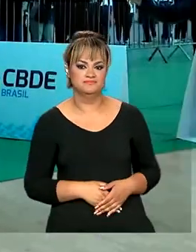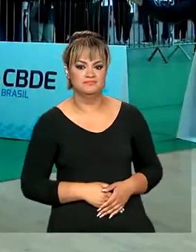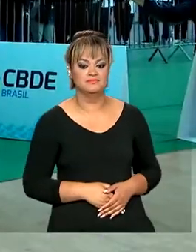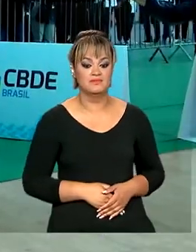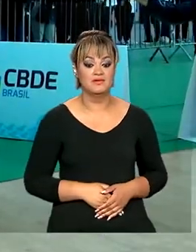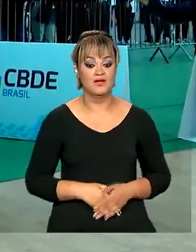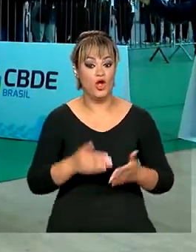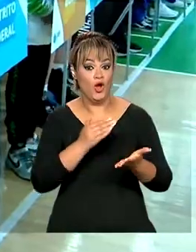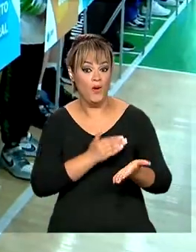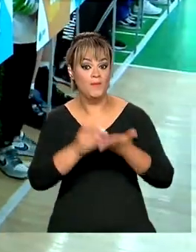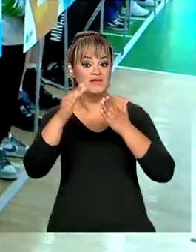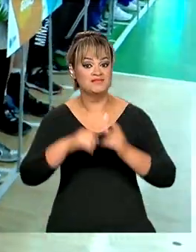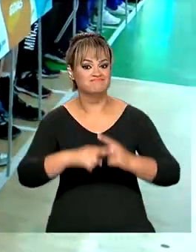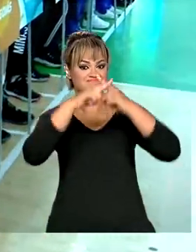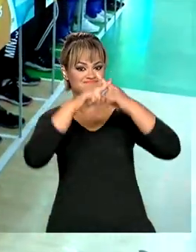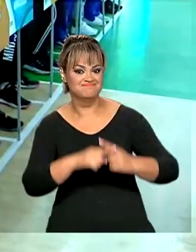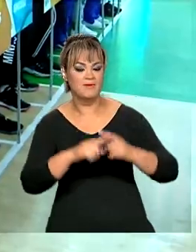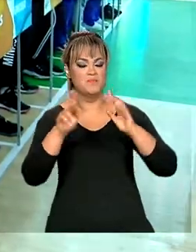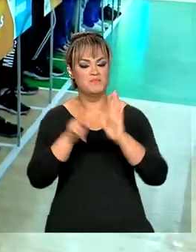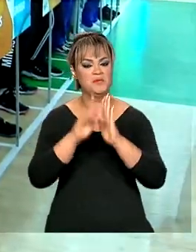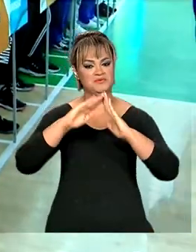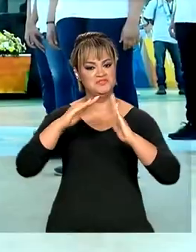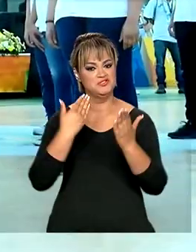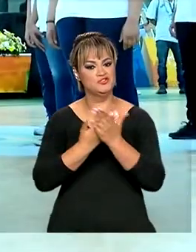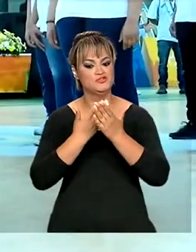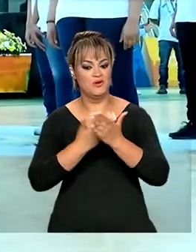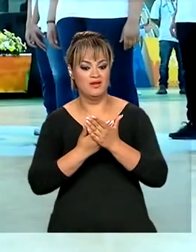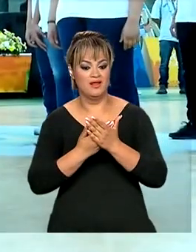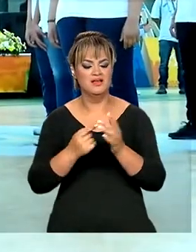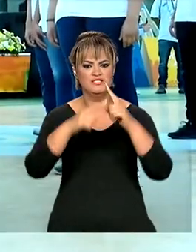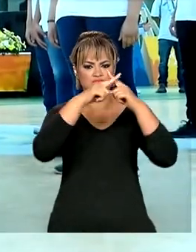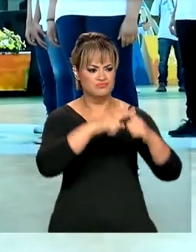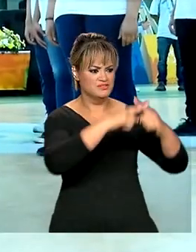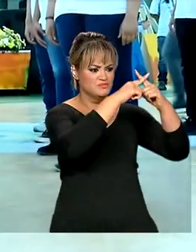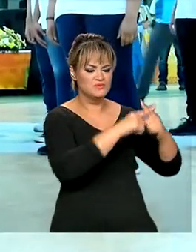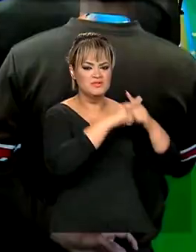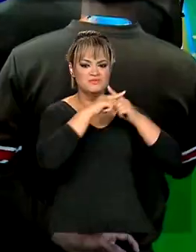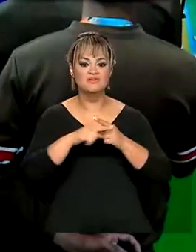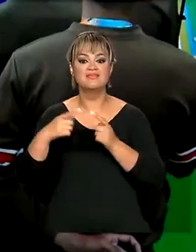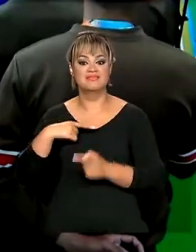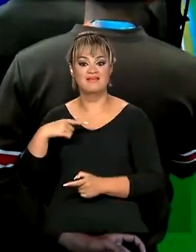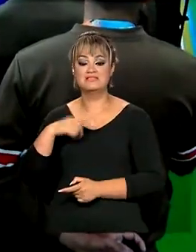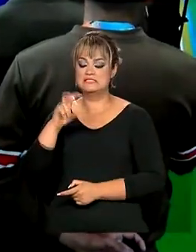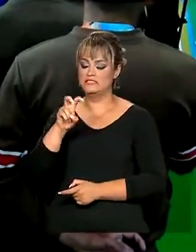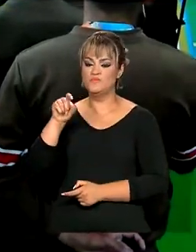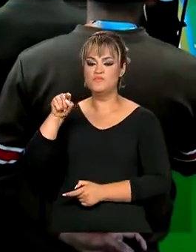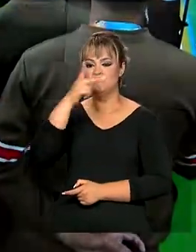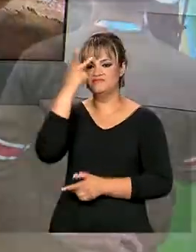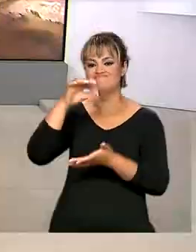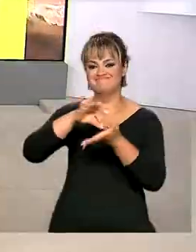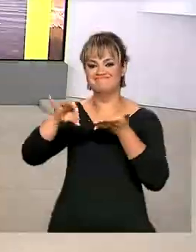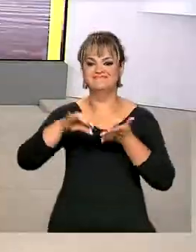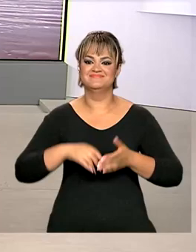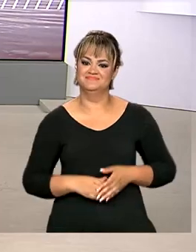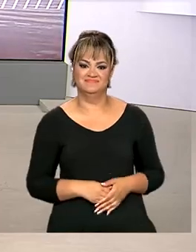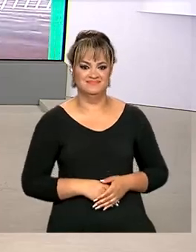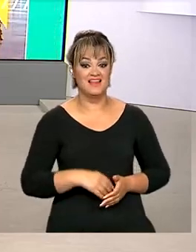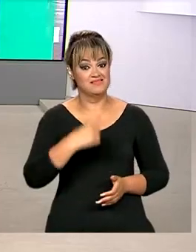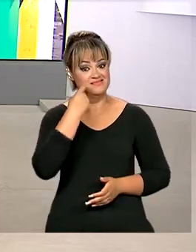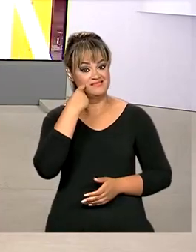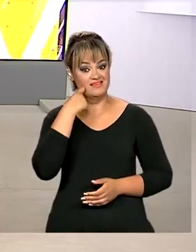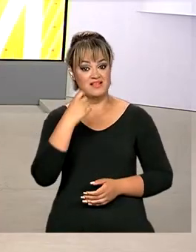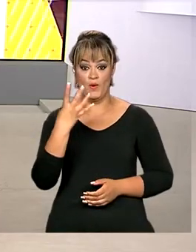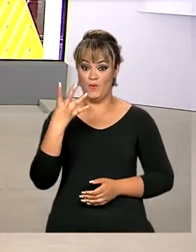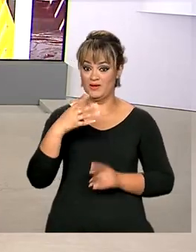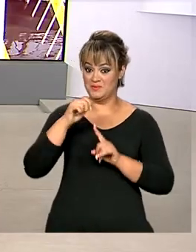dada a largada para os Jogos Escolares Brasileiros. Disputa conta com mais de 5 mil atletas. Sexta